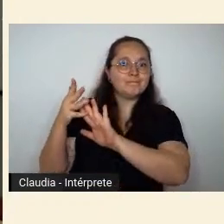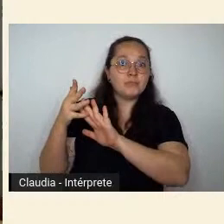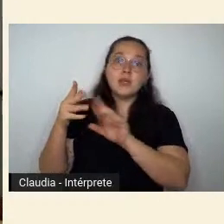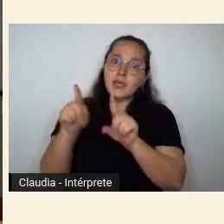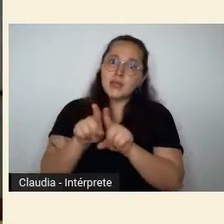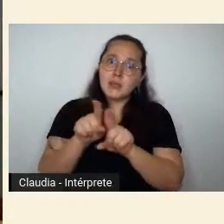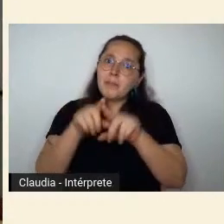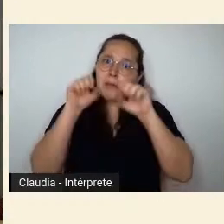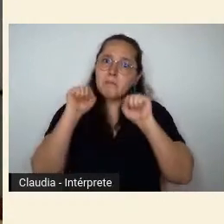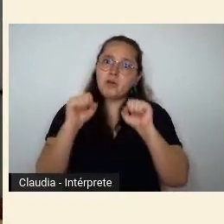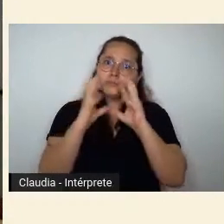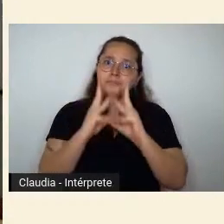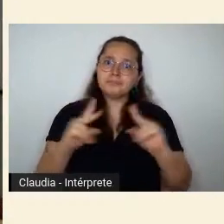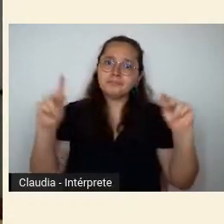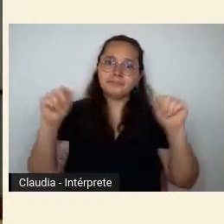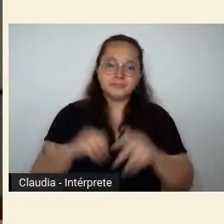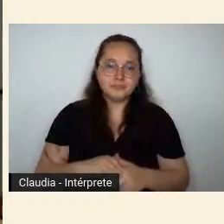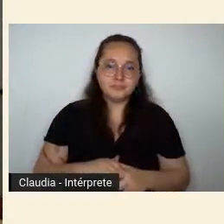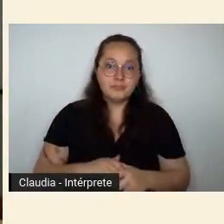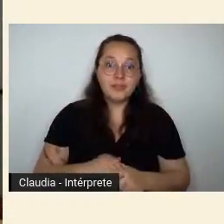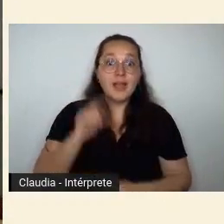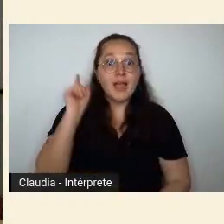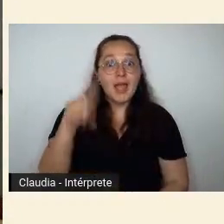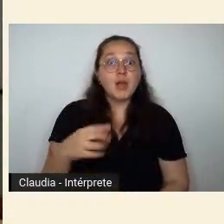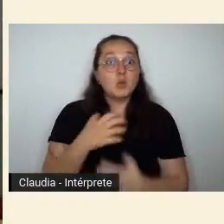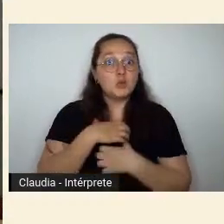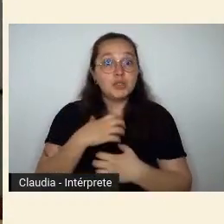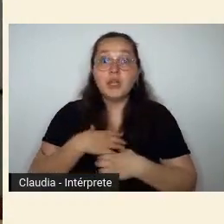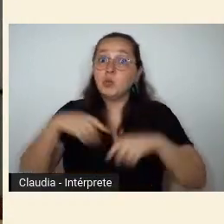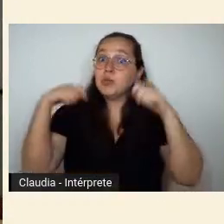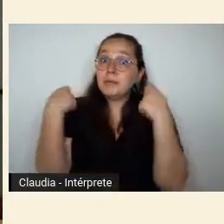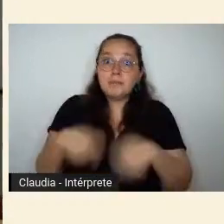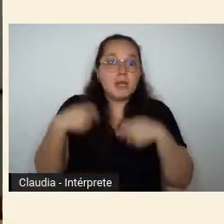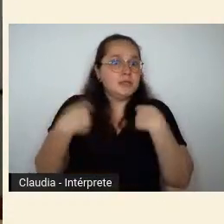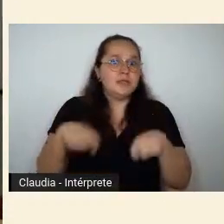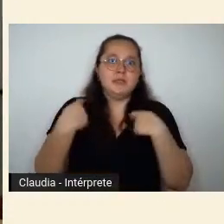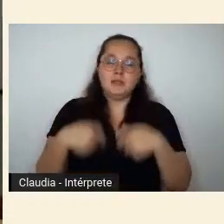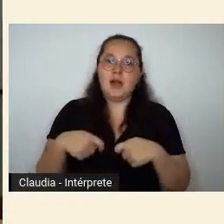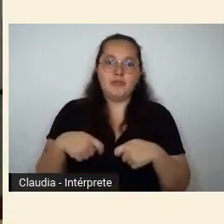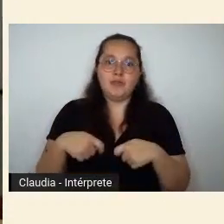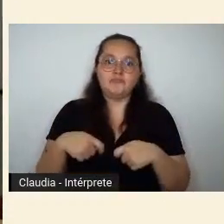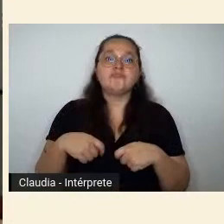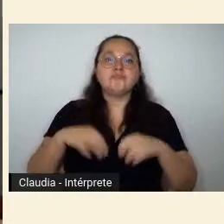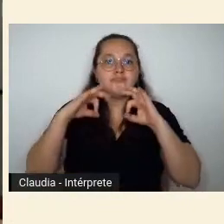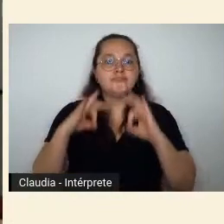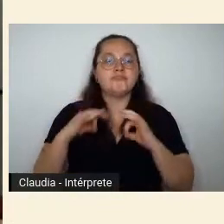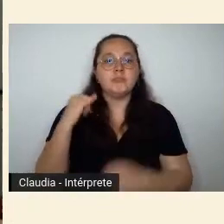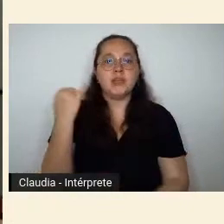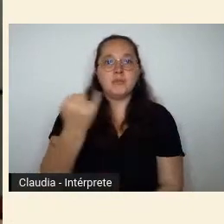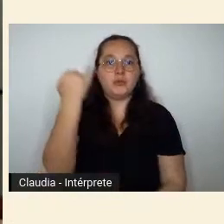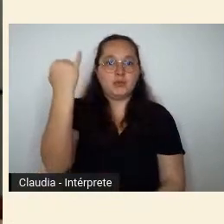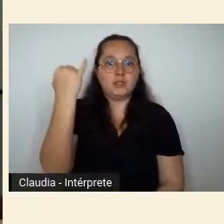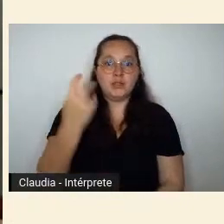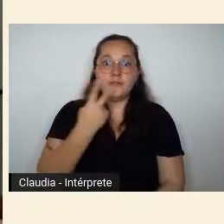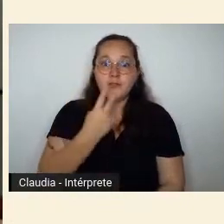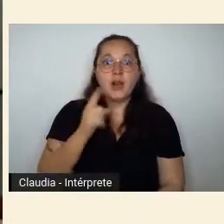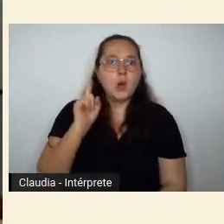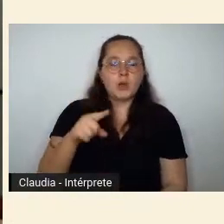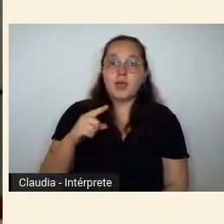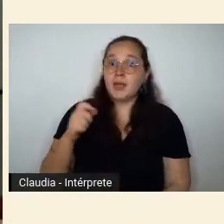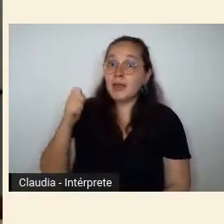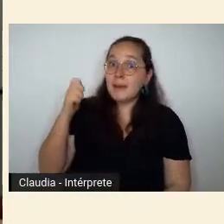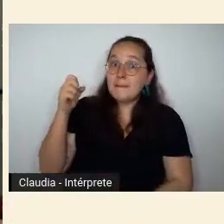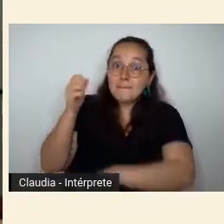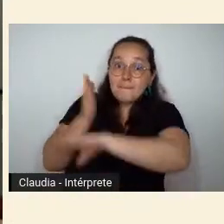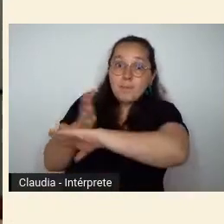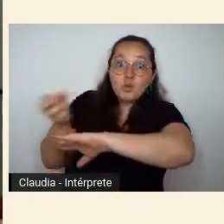um deslocamento sutil porém decisivo ao invés de situar o modernismo como espécie de dínamo constante de inovações